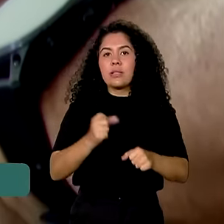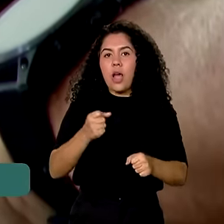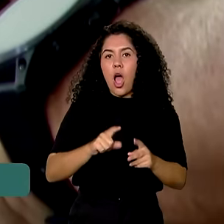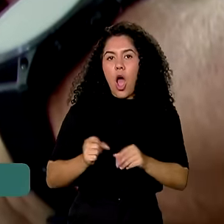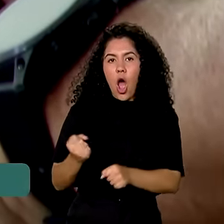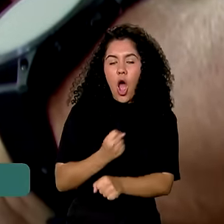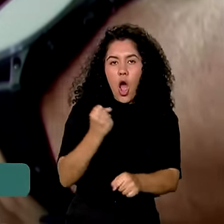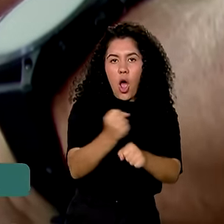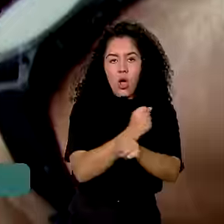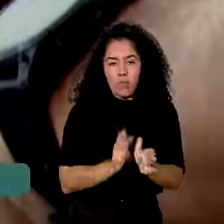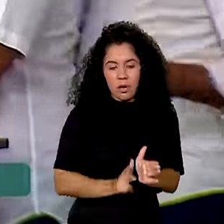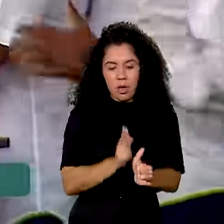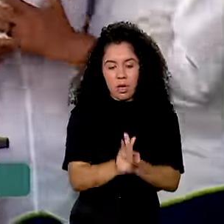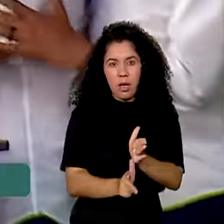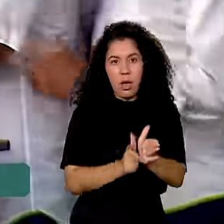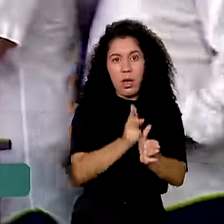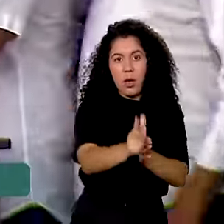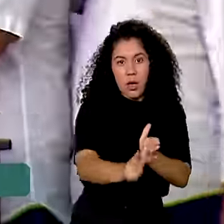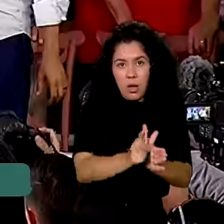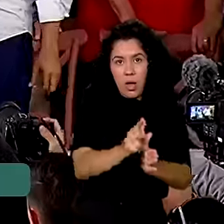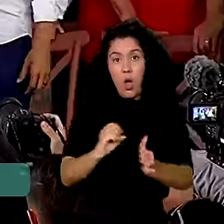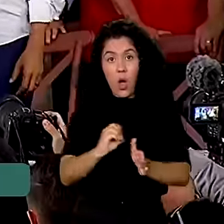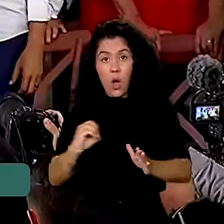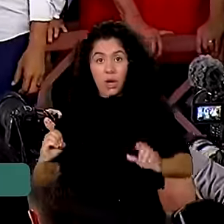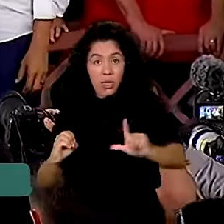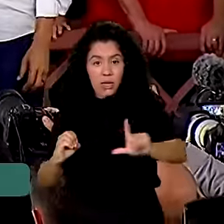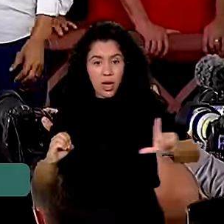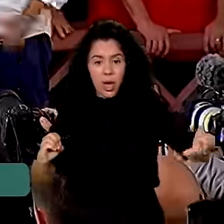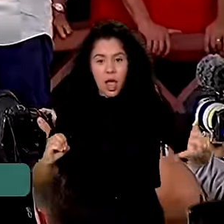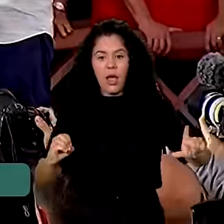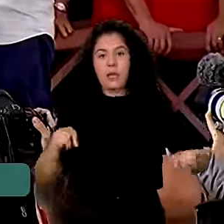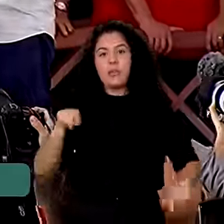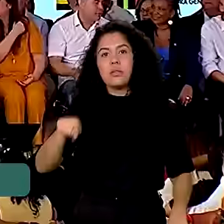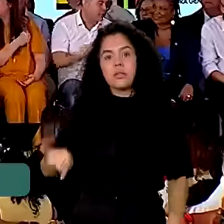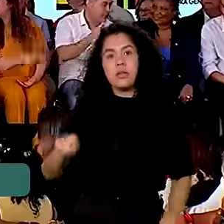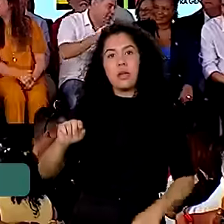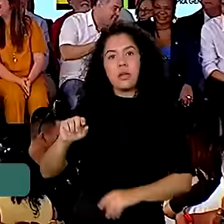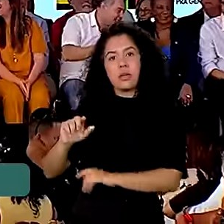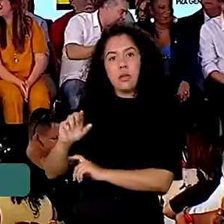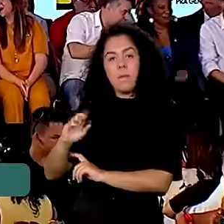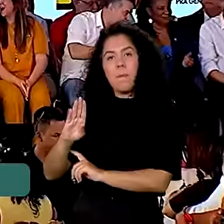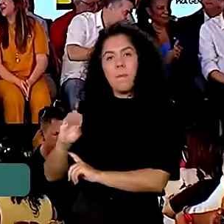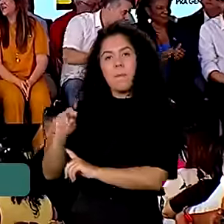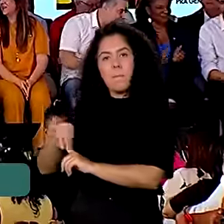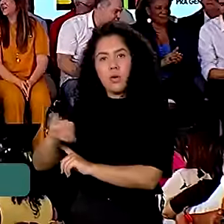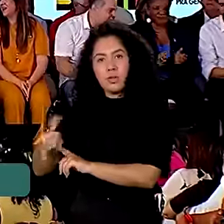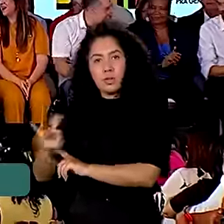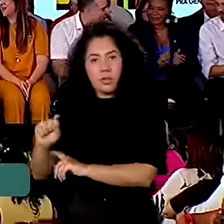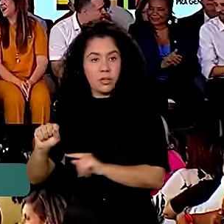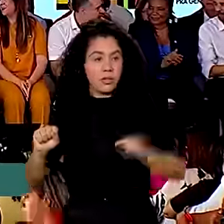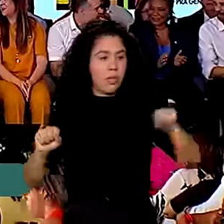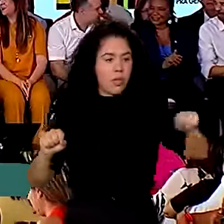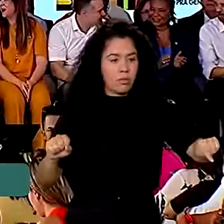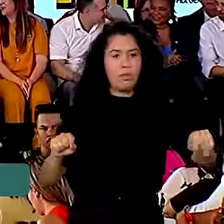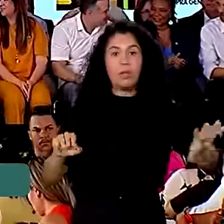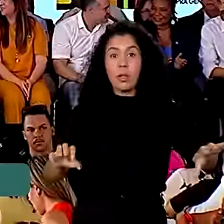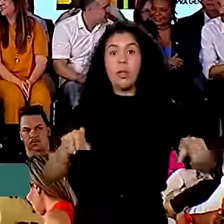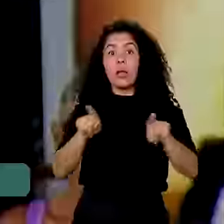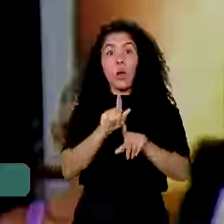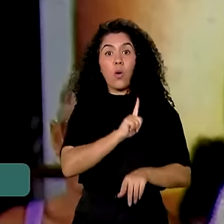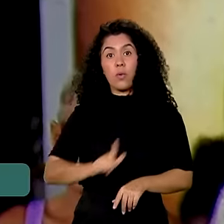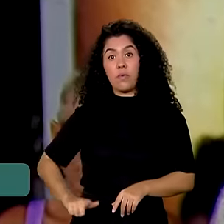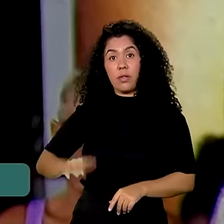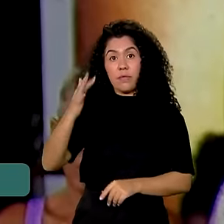Integração Oeste-Leste, entre Bom Jesus da Lapa e São Desidério. O governo federal fará aporte de 365